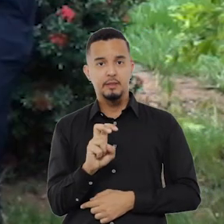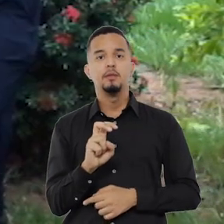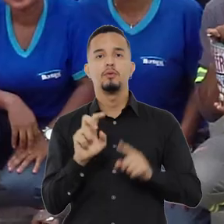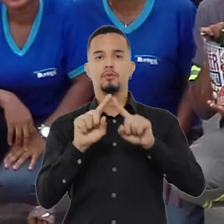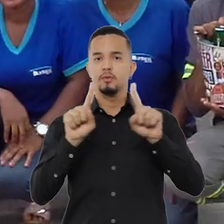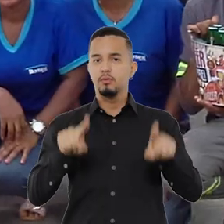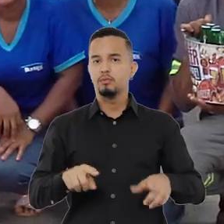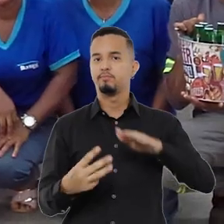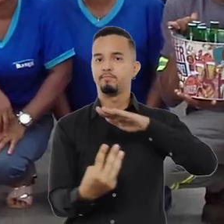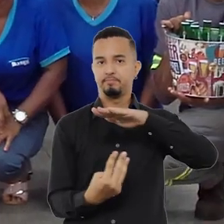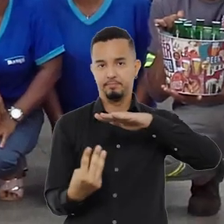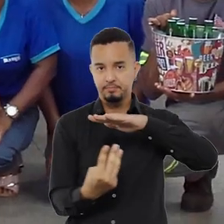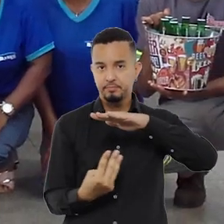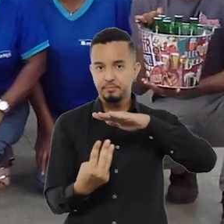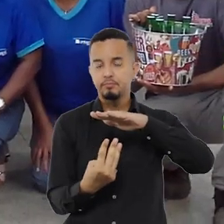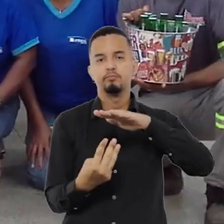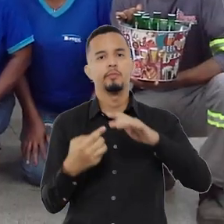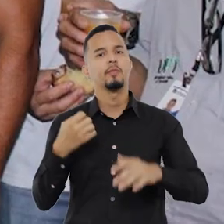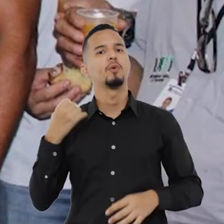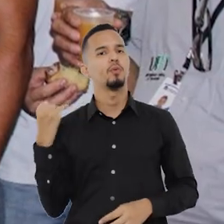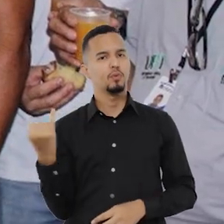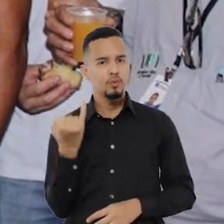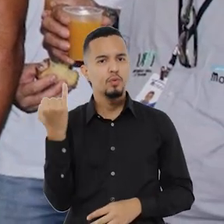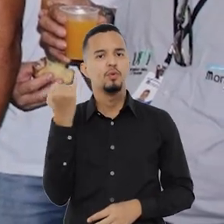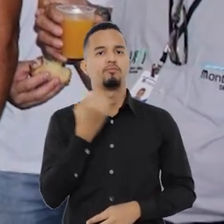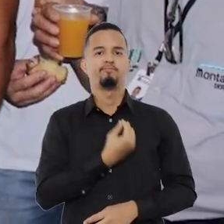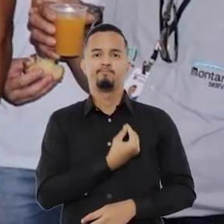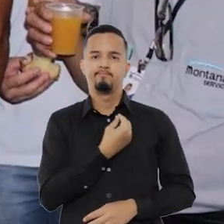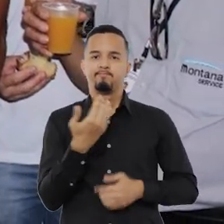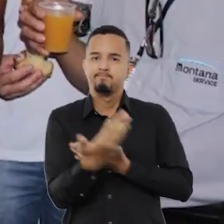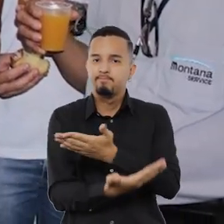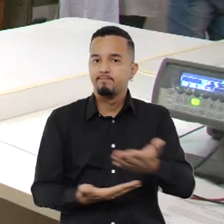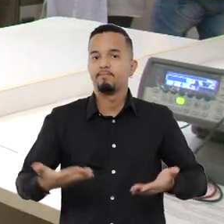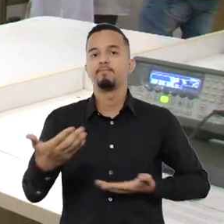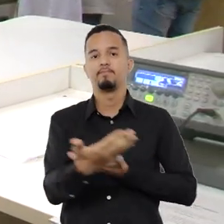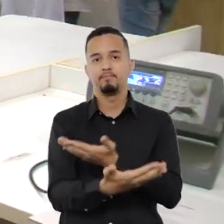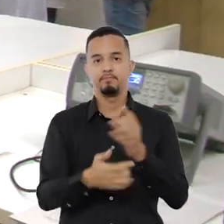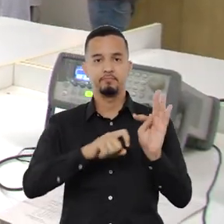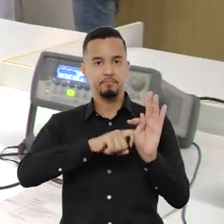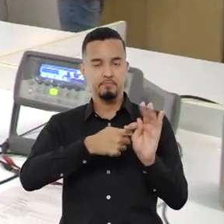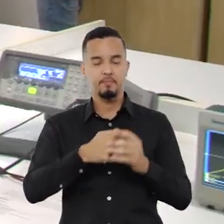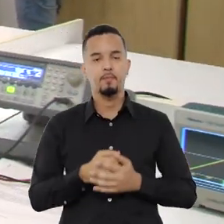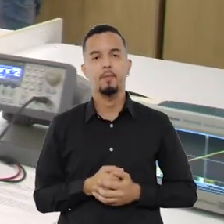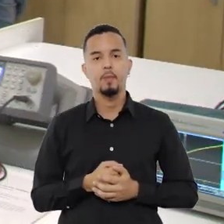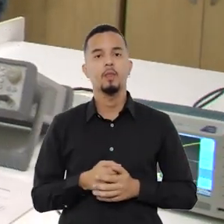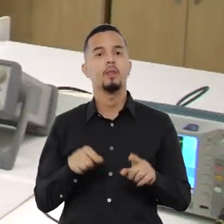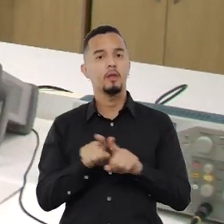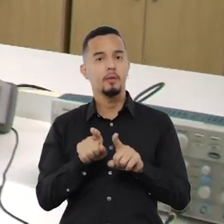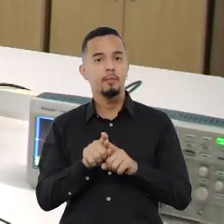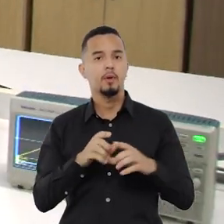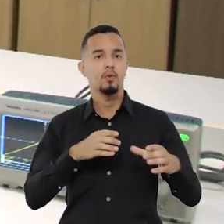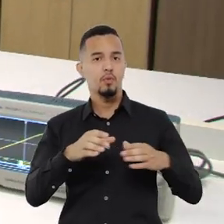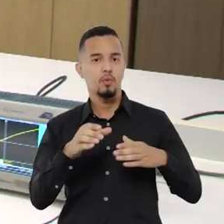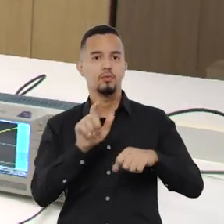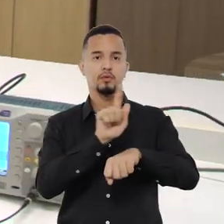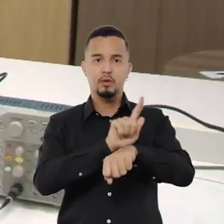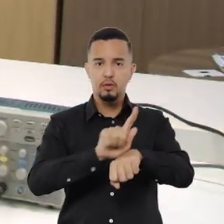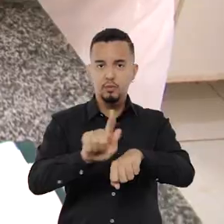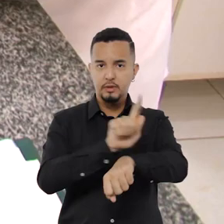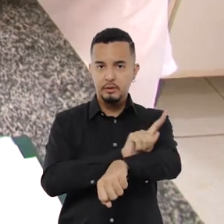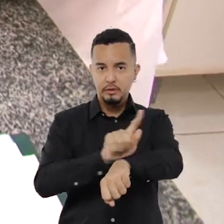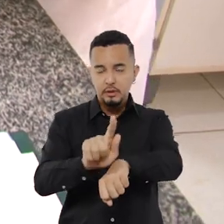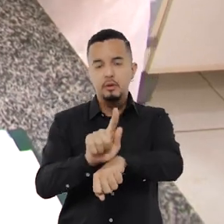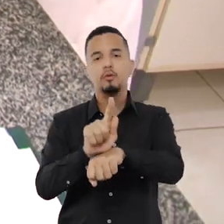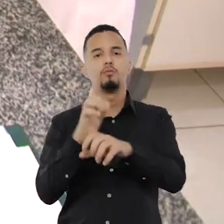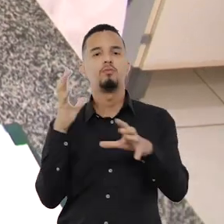servidores terceirizados, essenciais para a vida no campus. Temos, sob a coordenação dos cursos de graduação,